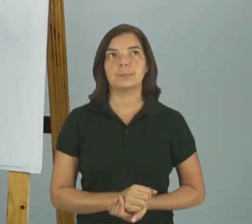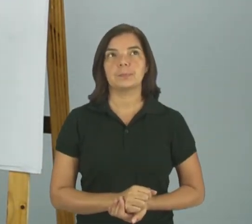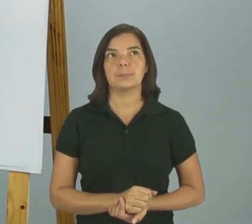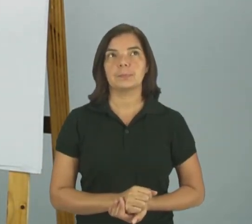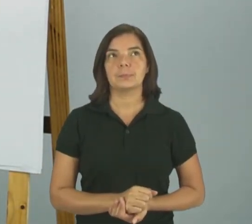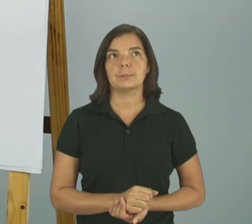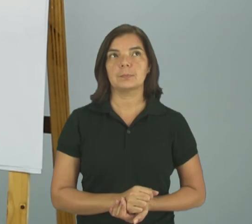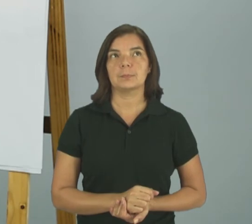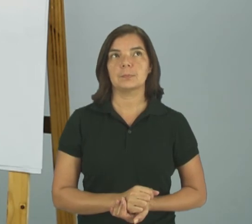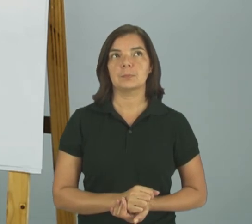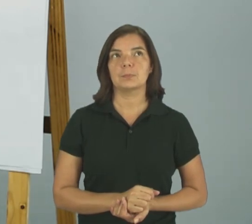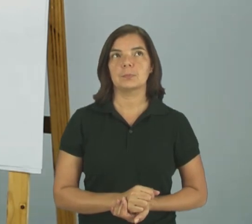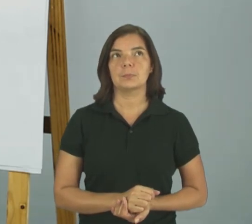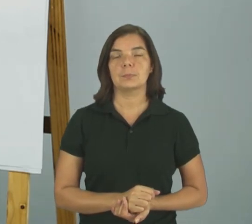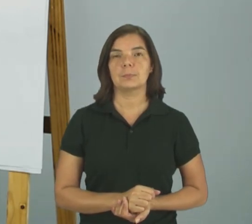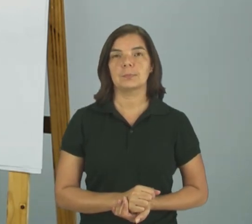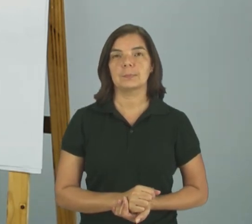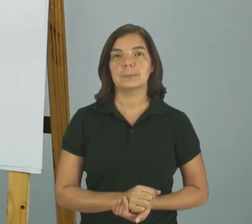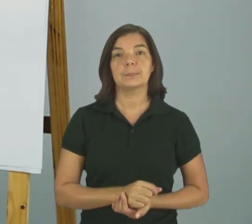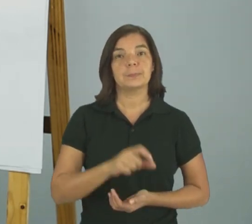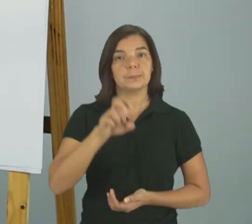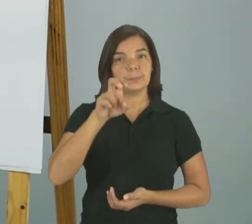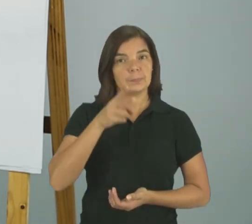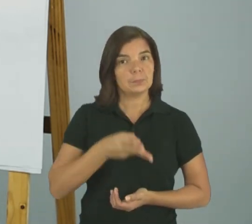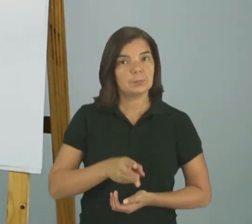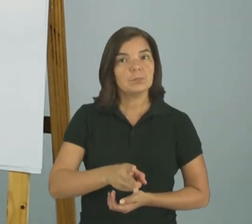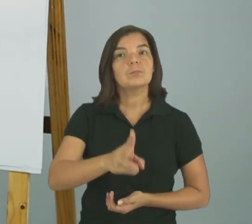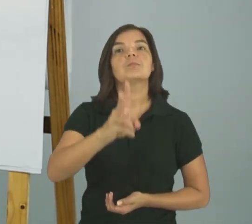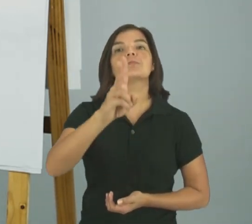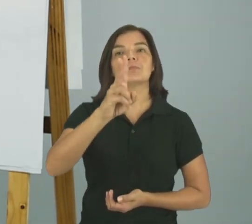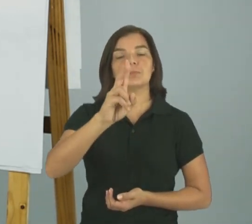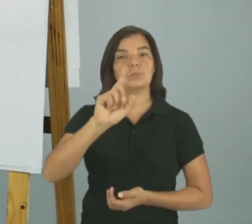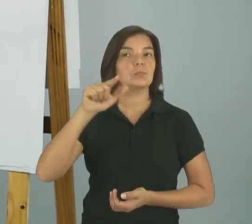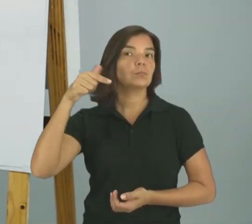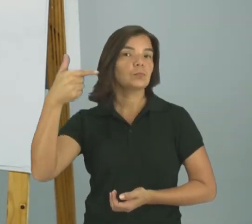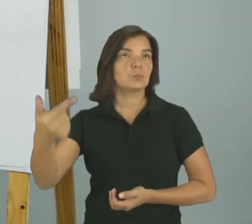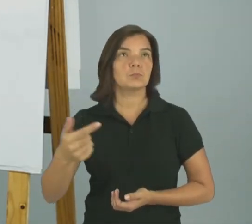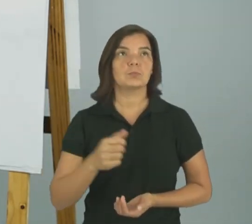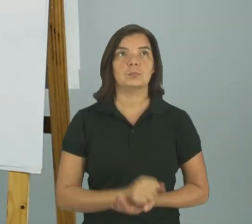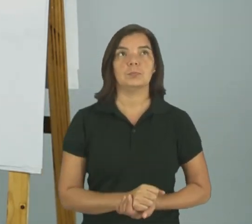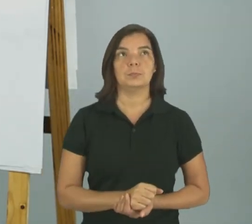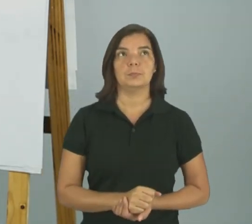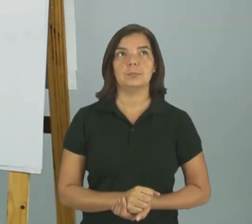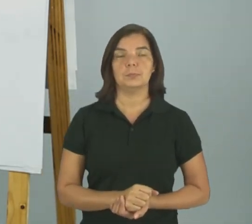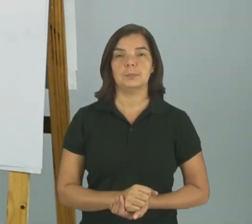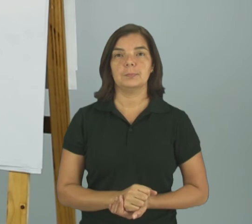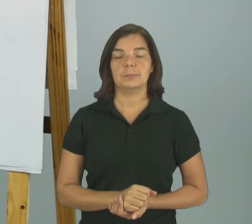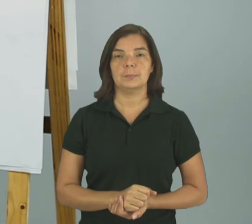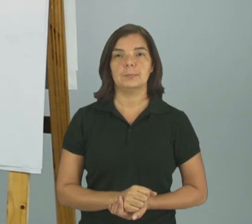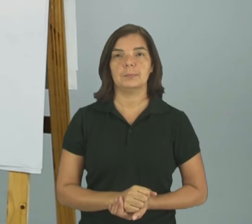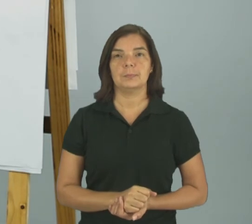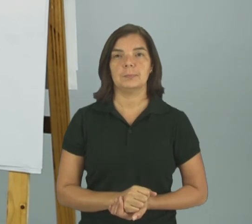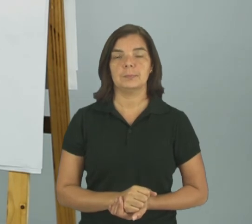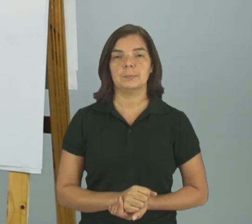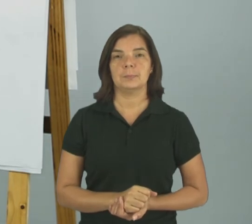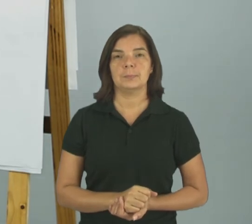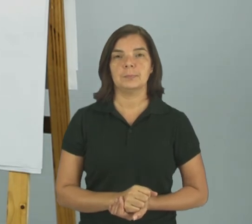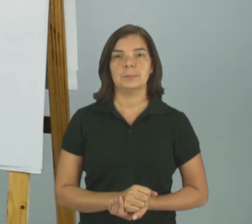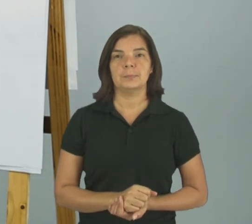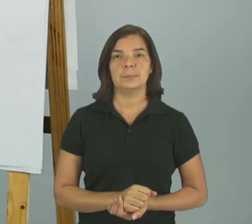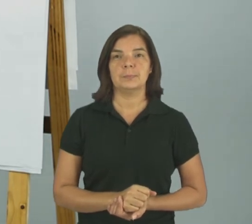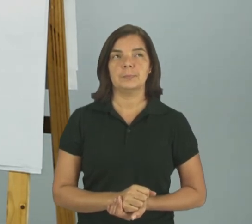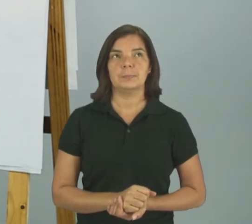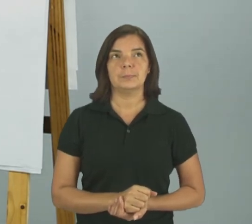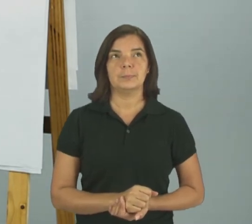Essa cinco Cinco Ela continua aqui ó Cinco Essa faz parte Né?